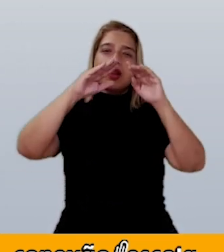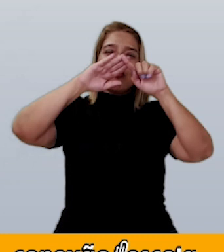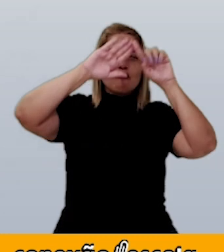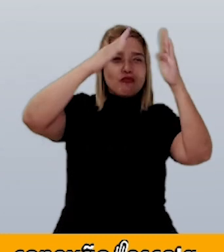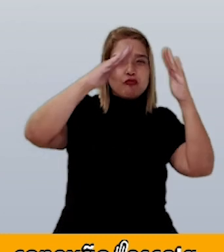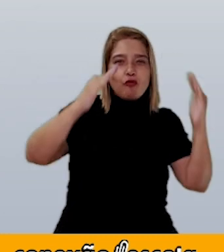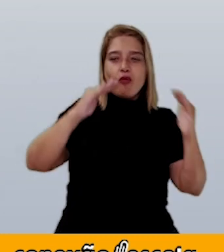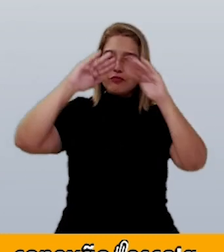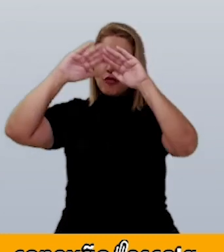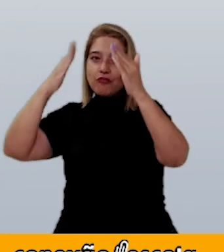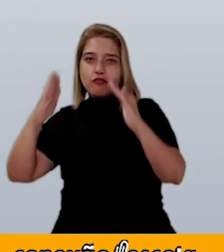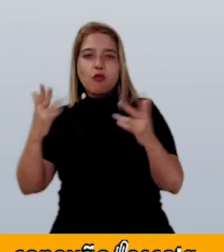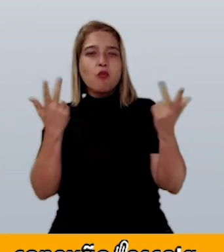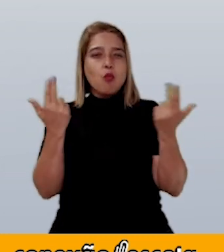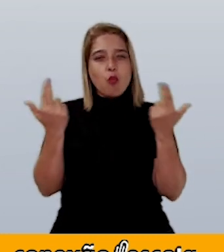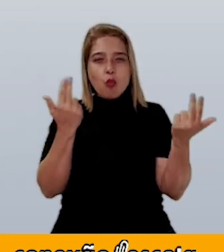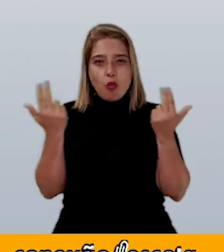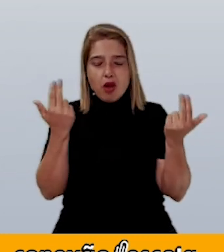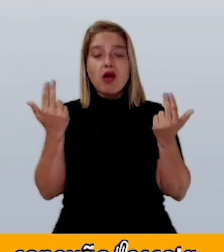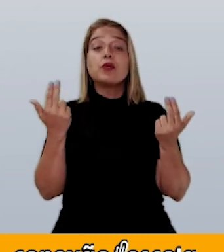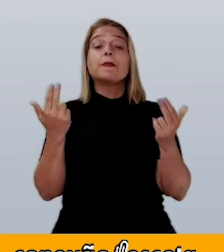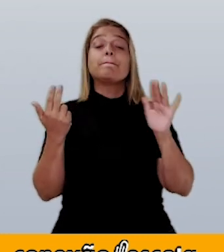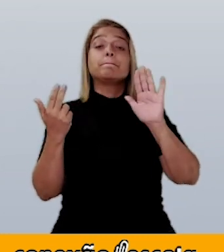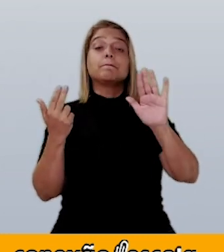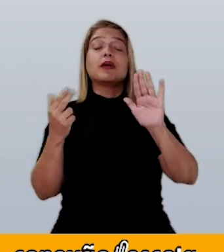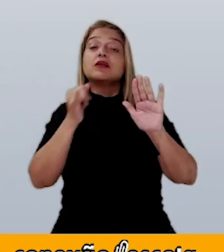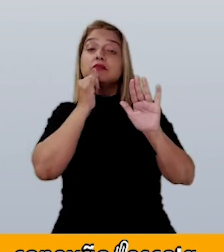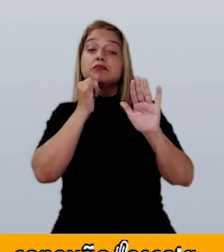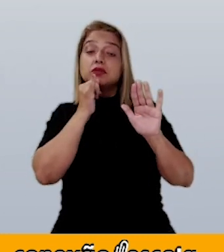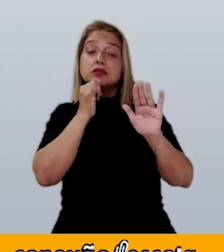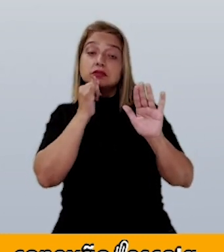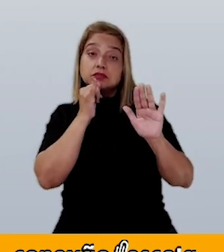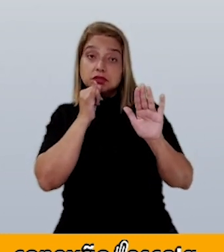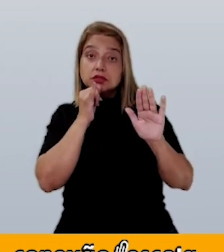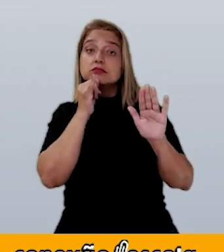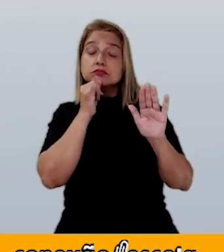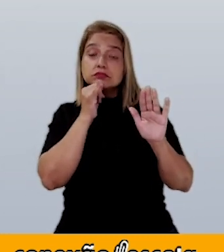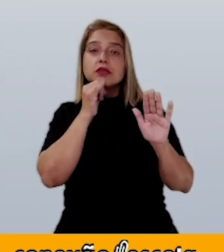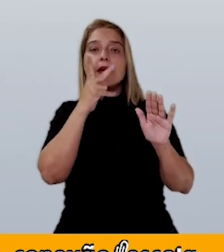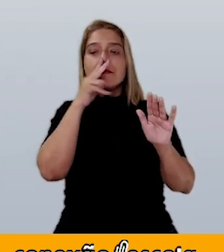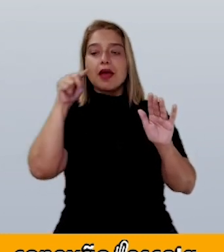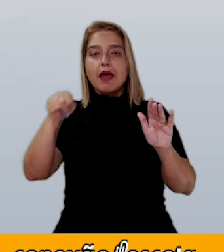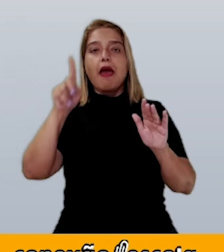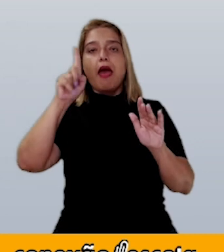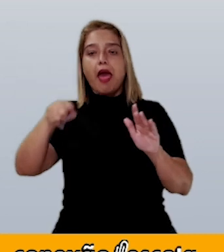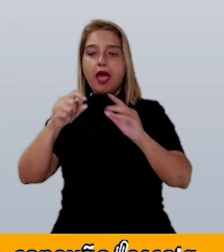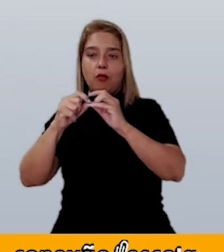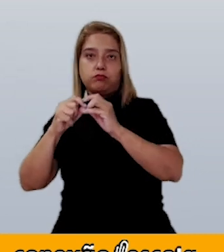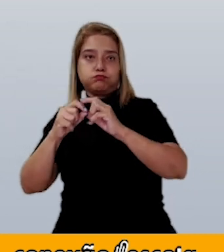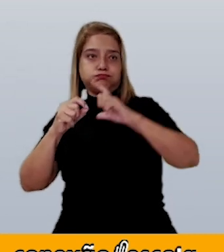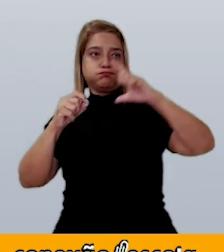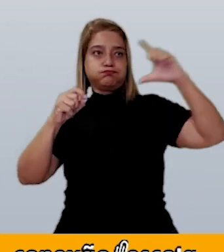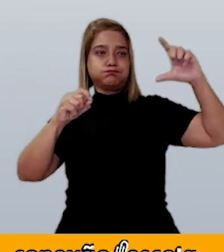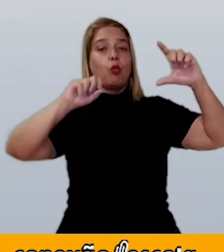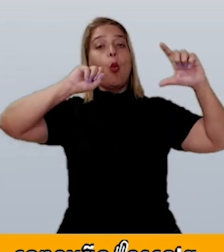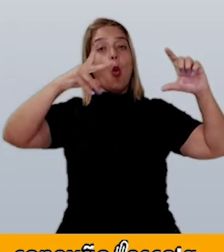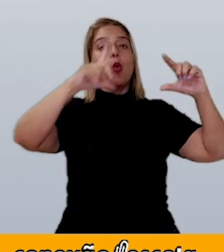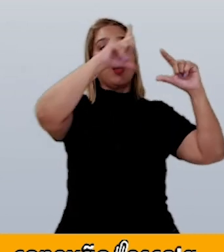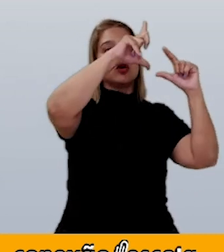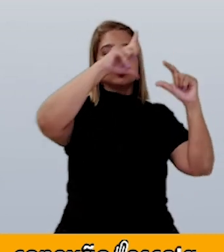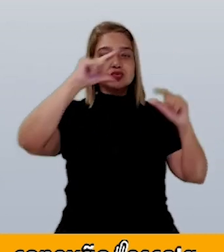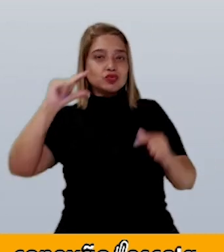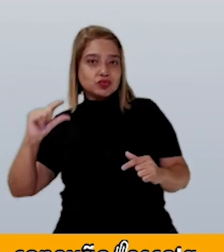Isso quer dizer que quando uma é uma ampliação ou redução